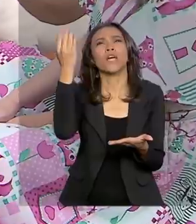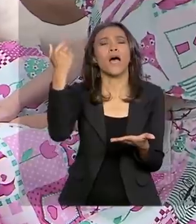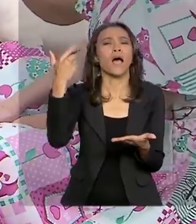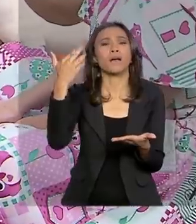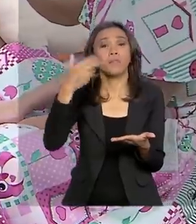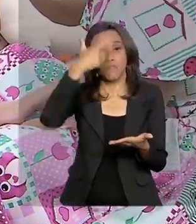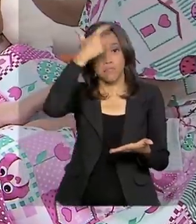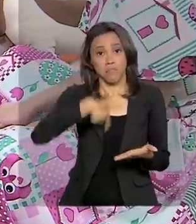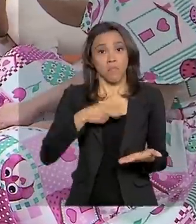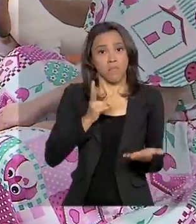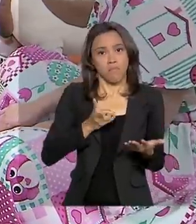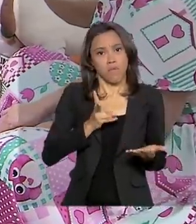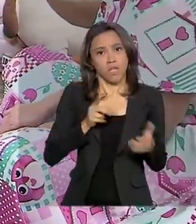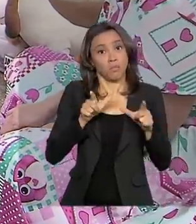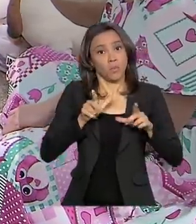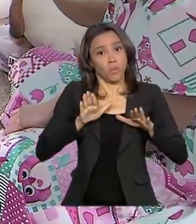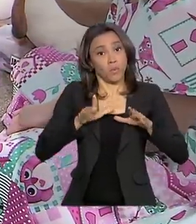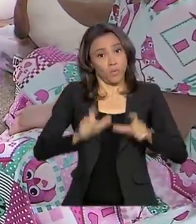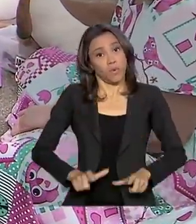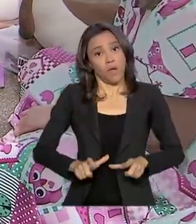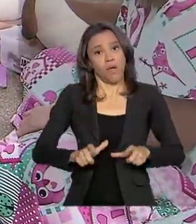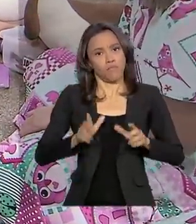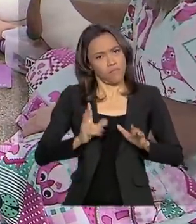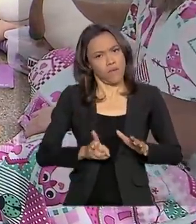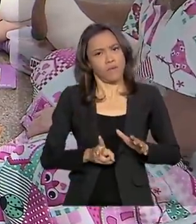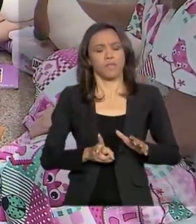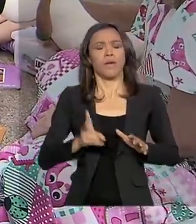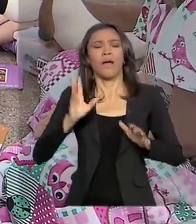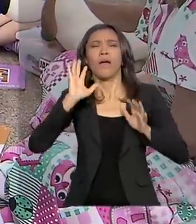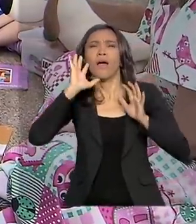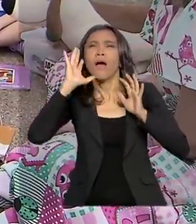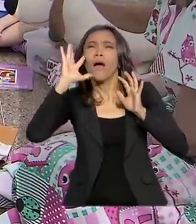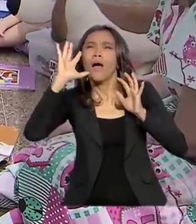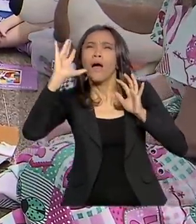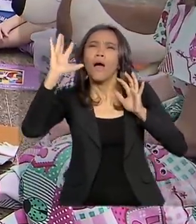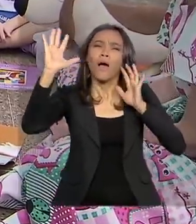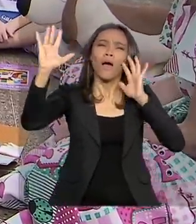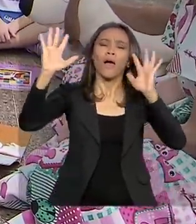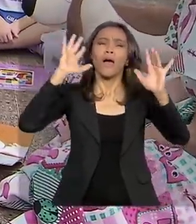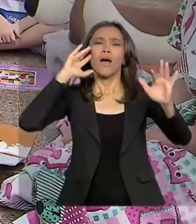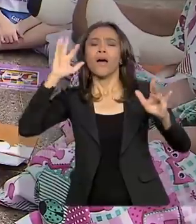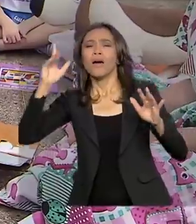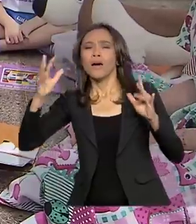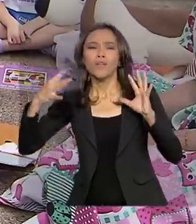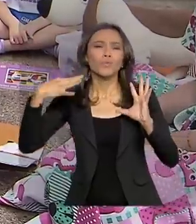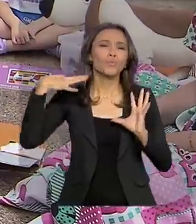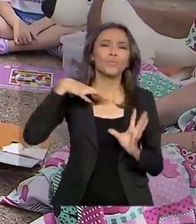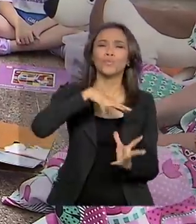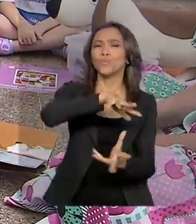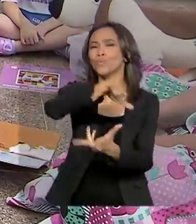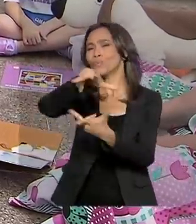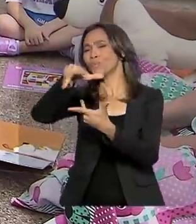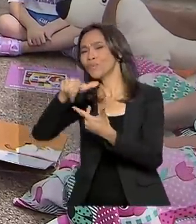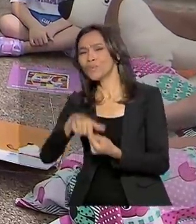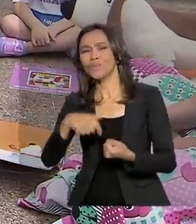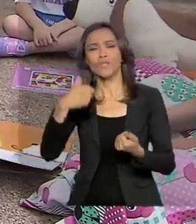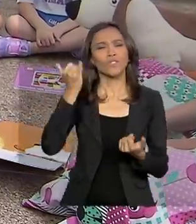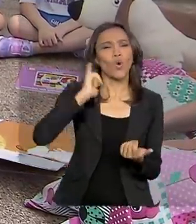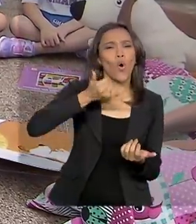sair do lugar, é dar asas à imaginação e entrar no fabuloso mundo encantado dos contos de fadas,